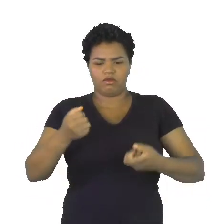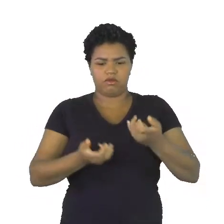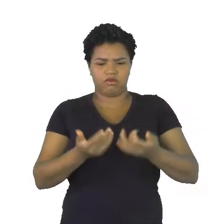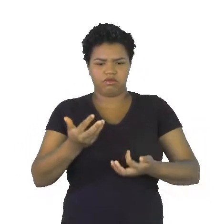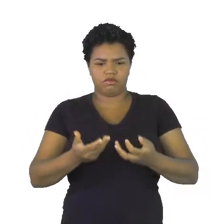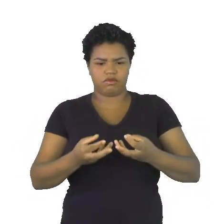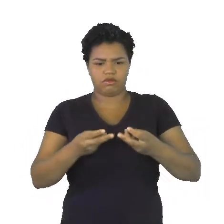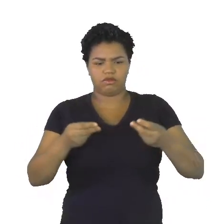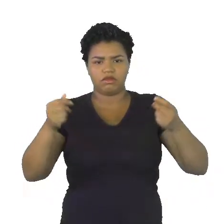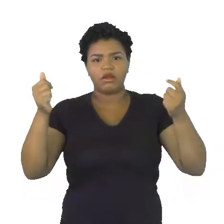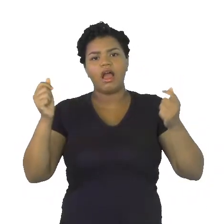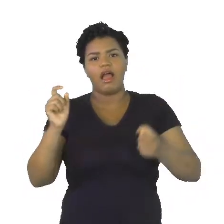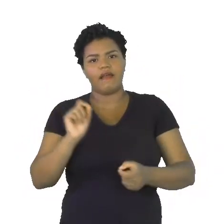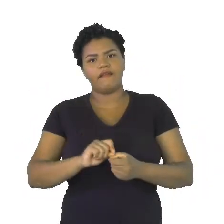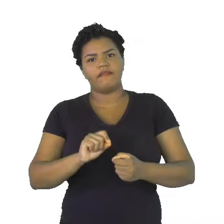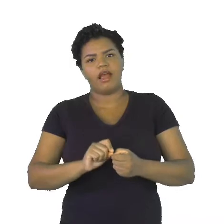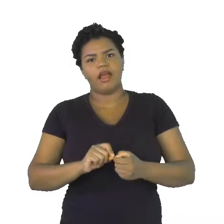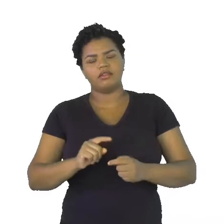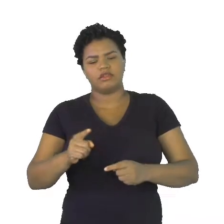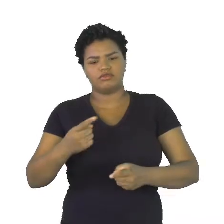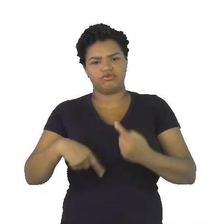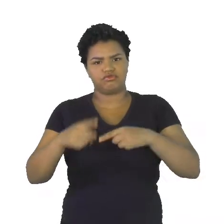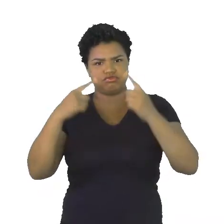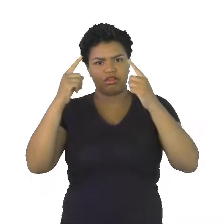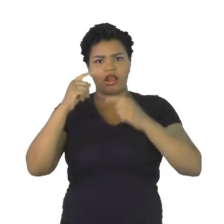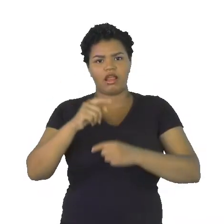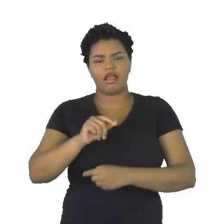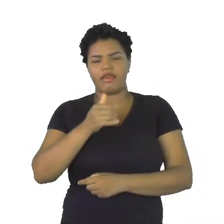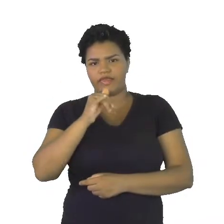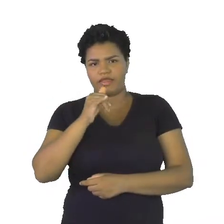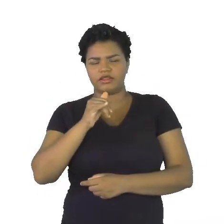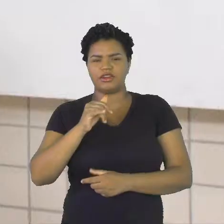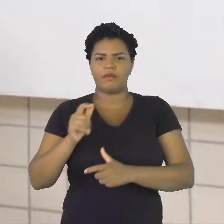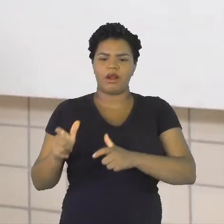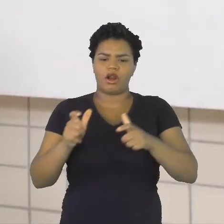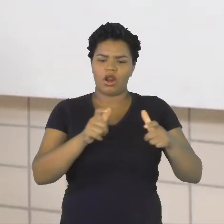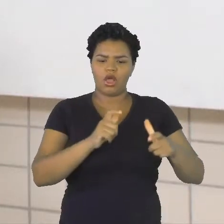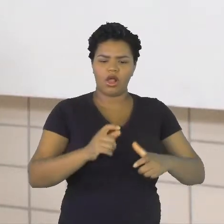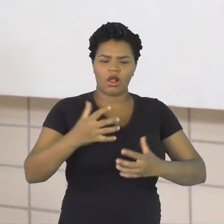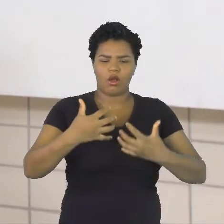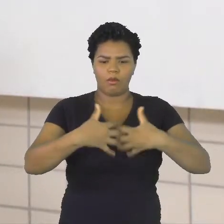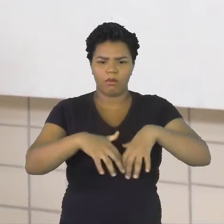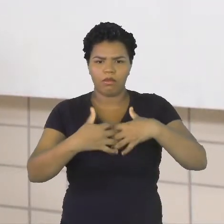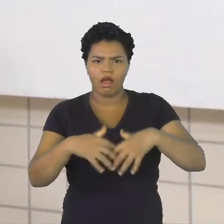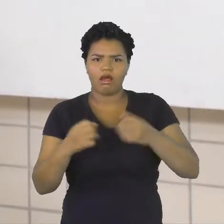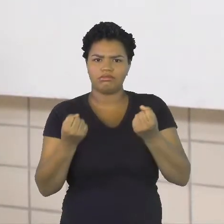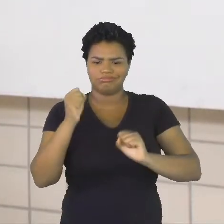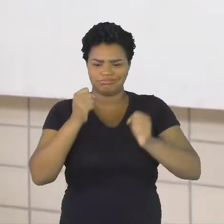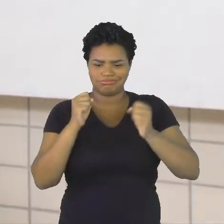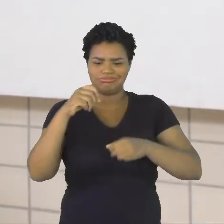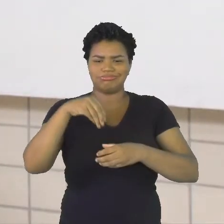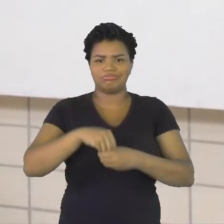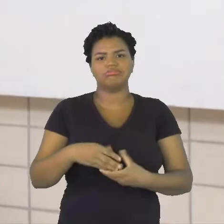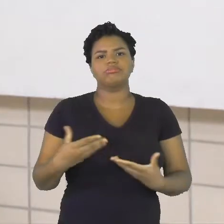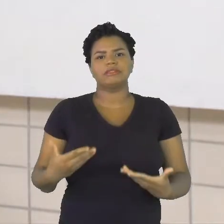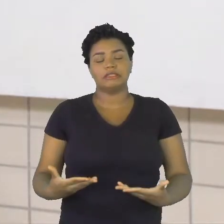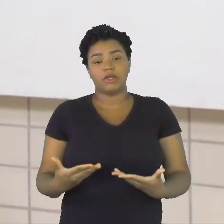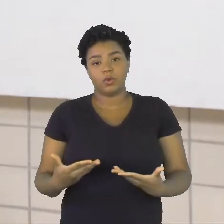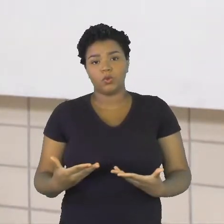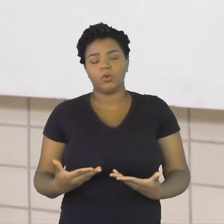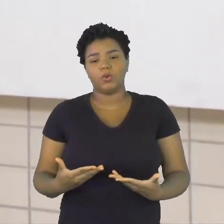atividades do dia a dia, em alguns lugares, para o funcionamento das máquinas nas indústrias. Então, essa